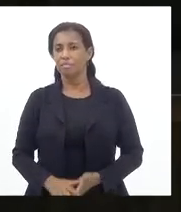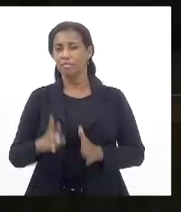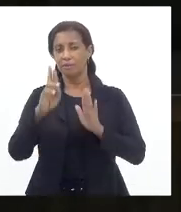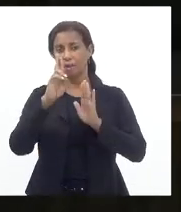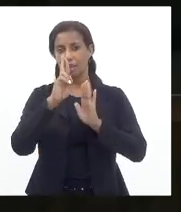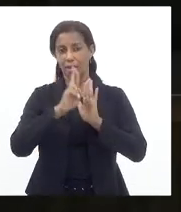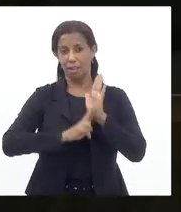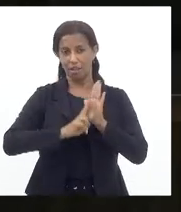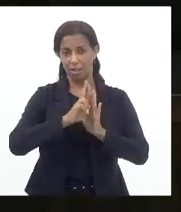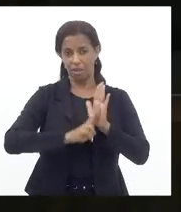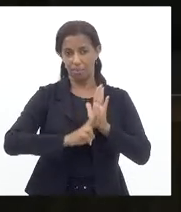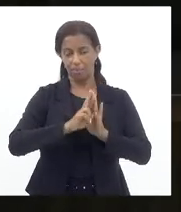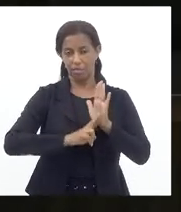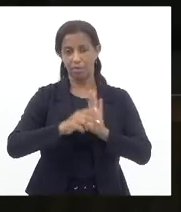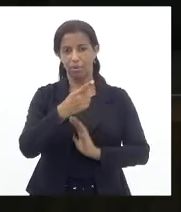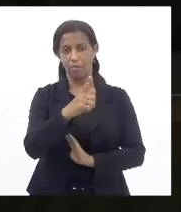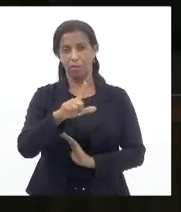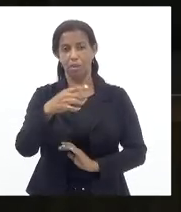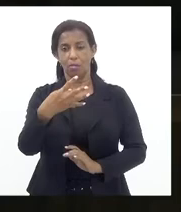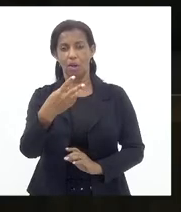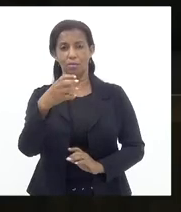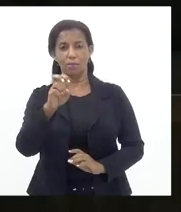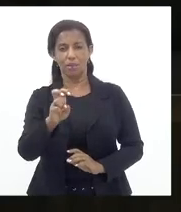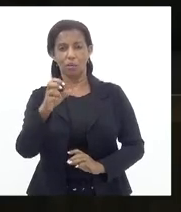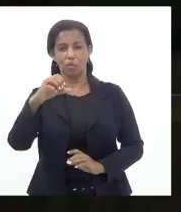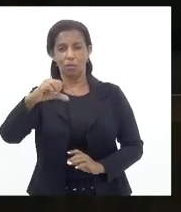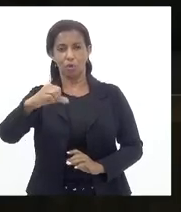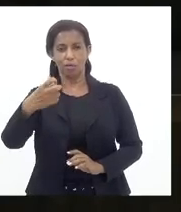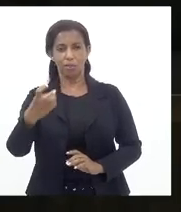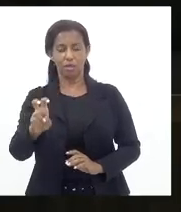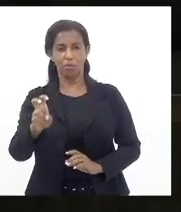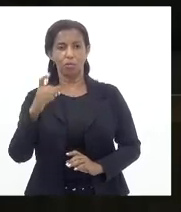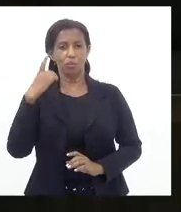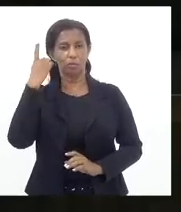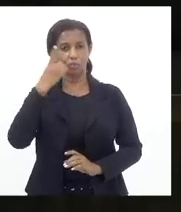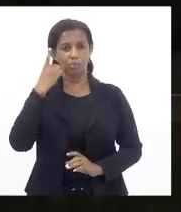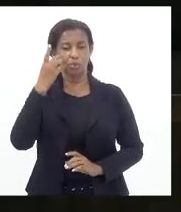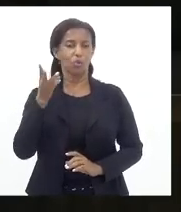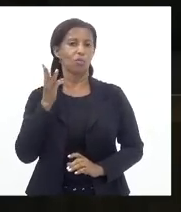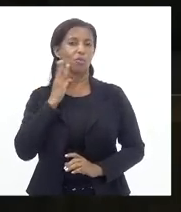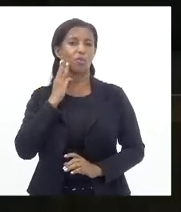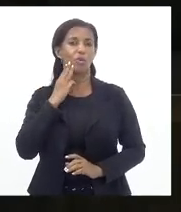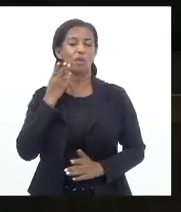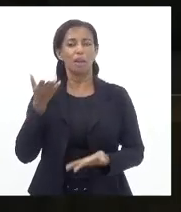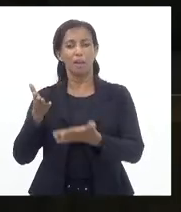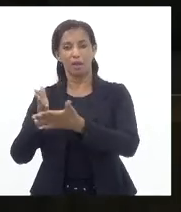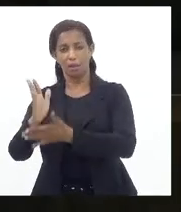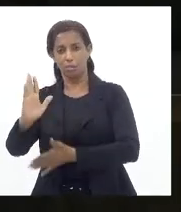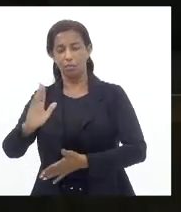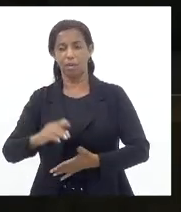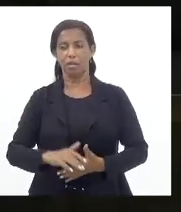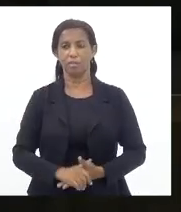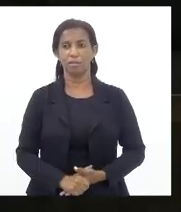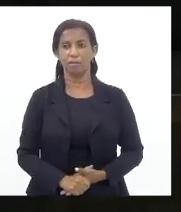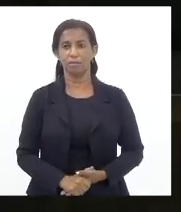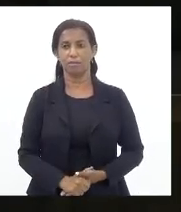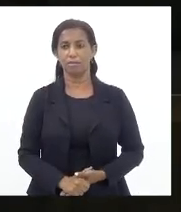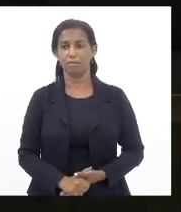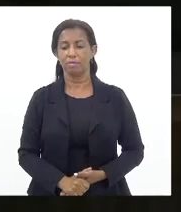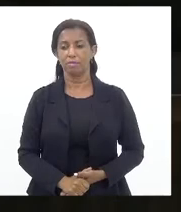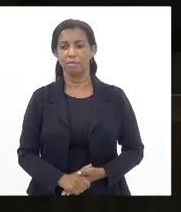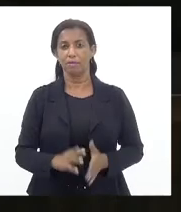Requerimento do projeto de lei número 4.5.9.2021 do deputado Valdeque Carneiro. Os senhores que aprovam permanecem como estão, aprovado.